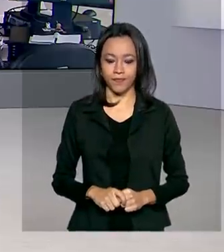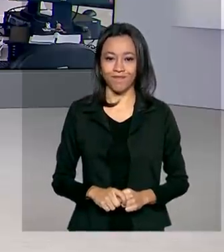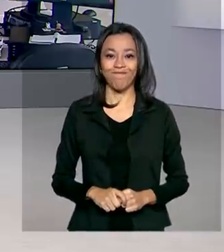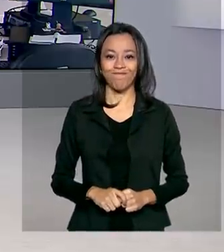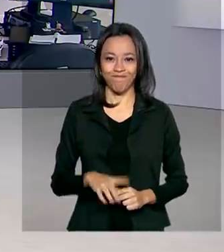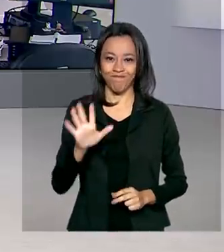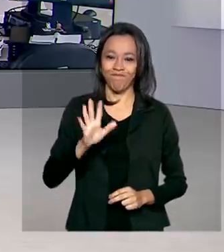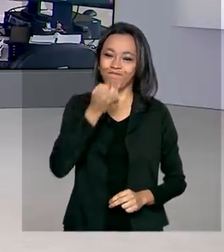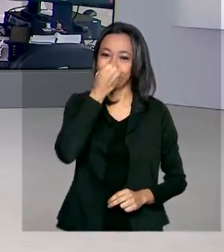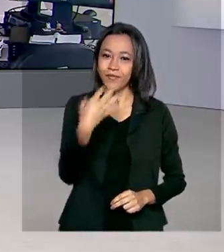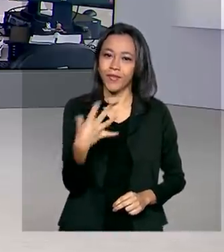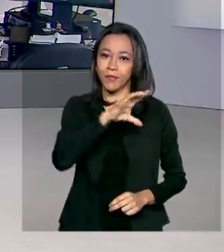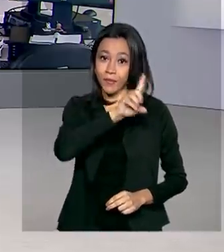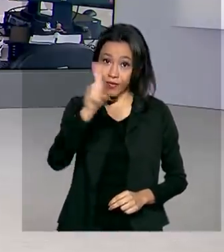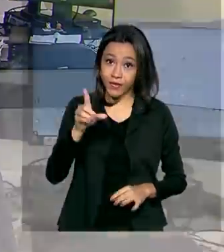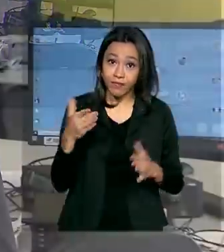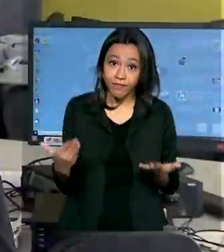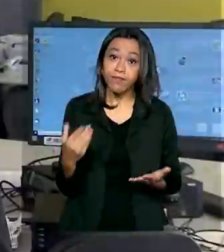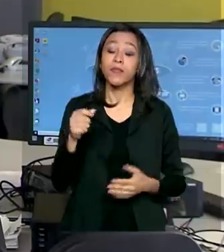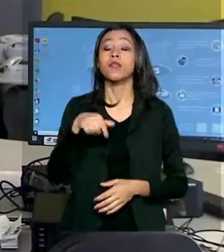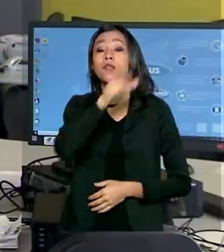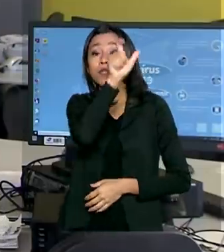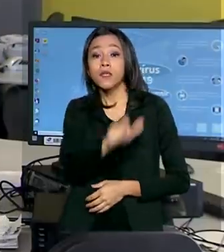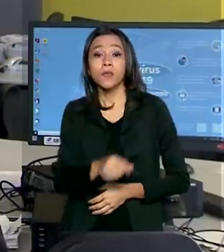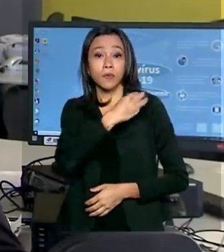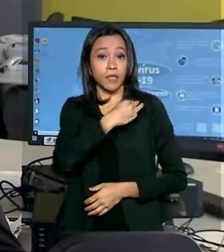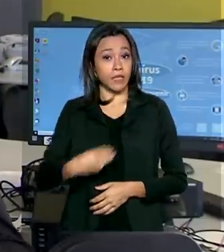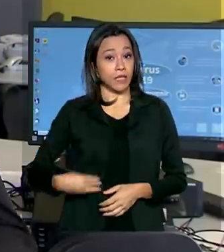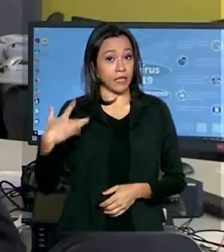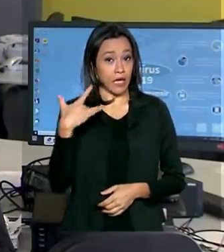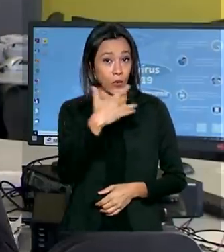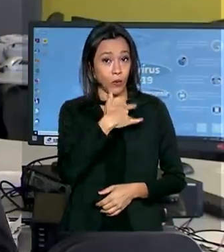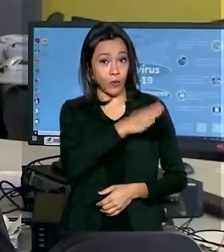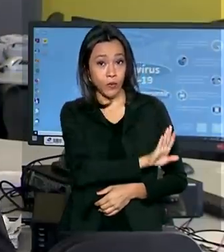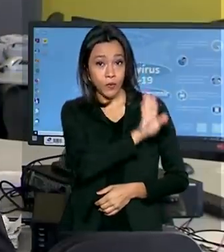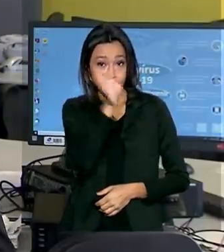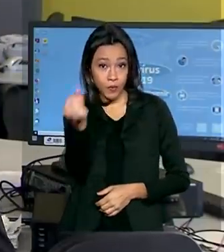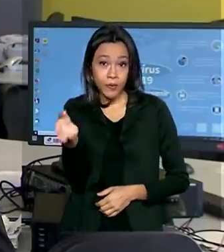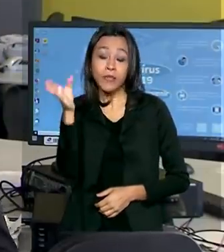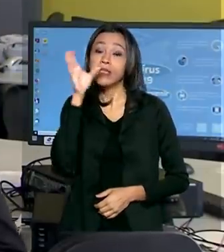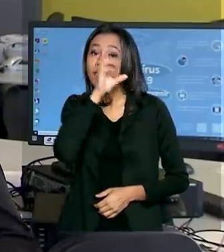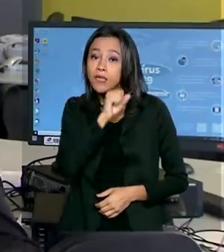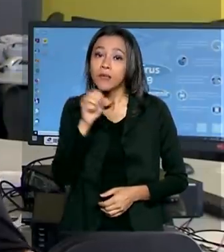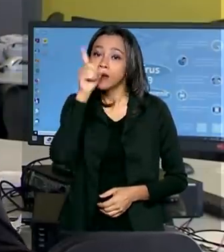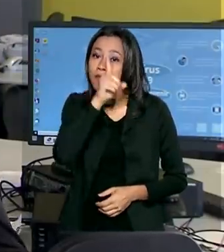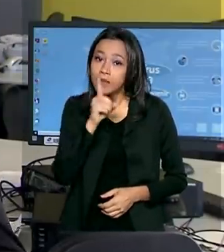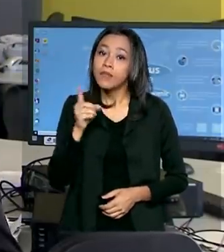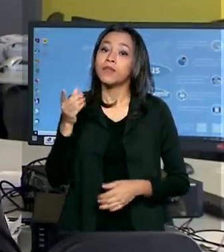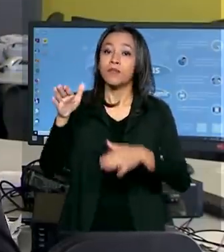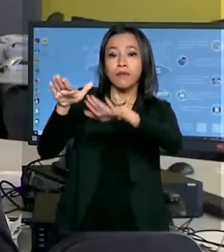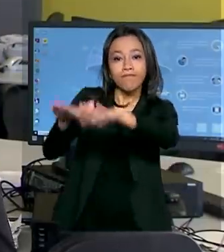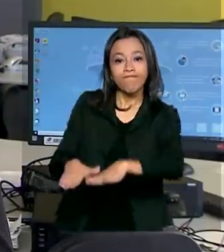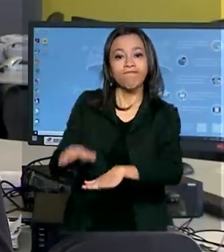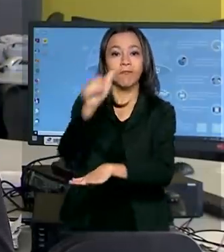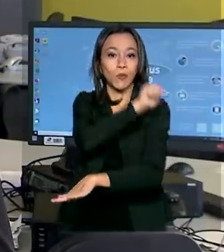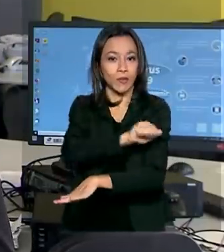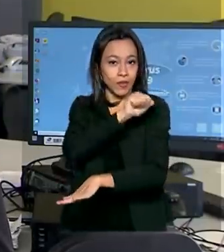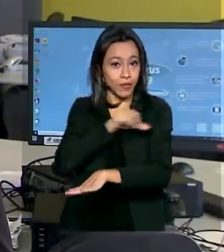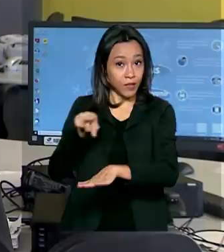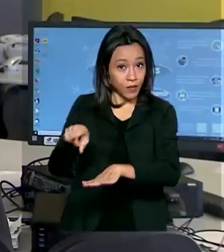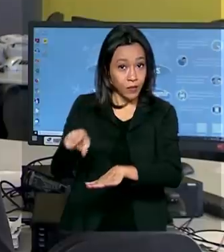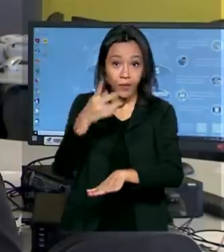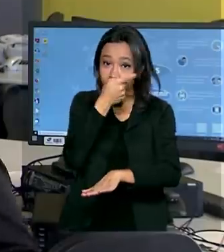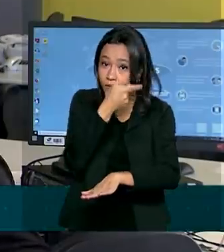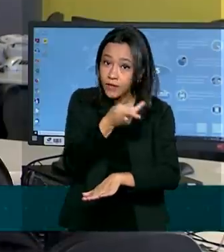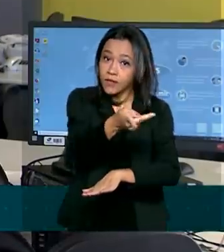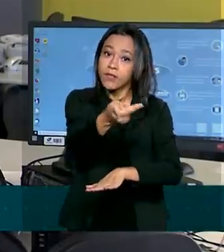Oi, Renata. Bom dia. Bom, o ministro da Saúde, Nelson Teich, vai passar o fim de semana aqui no Estado. Hoje pela manhã ele visita o hospital de campanha